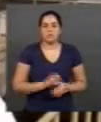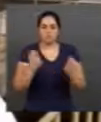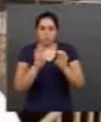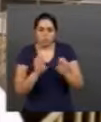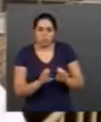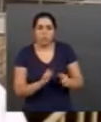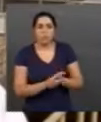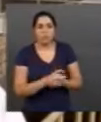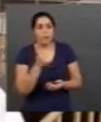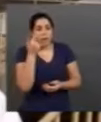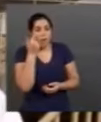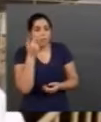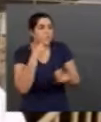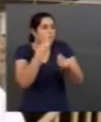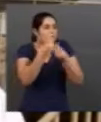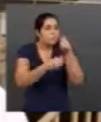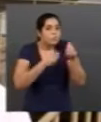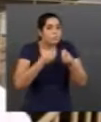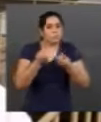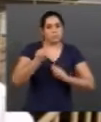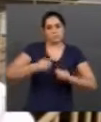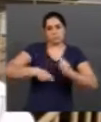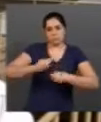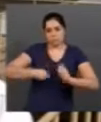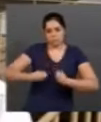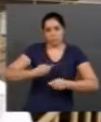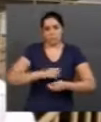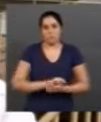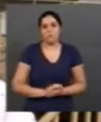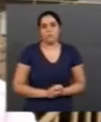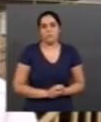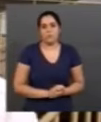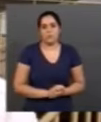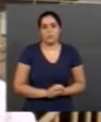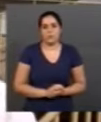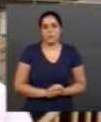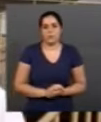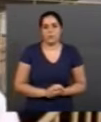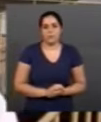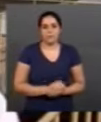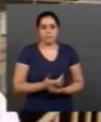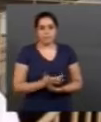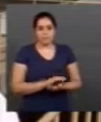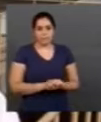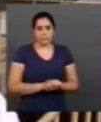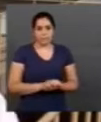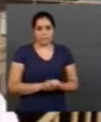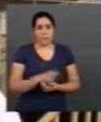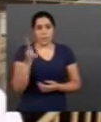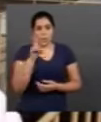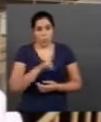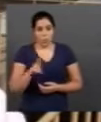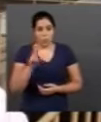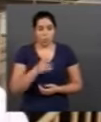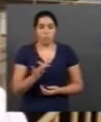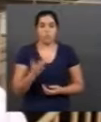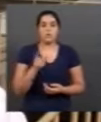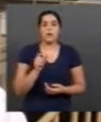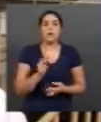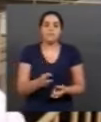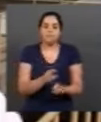ações que minimize o consumo desnecessário da água, que possa viver bem. Mas usando sempre de forma extremamente